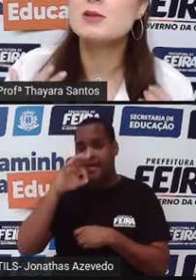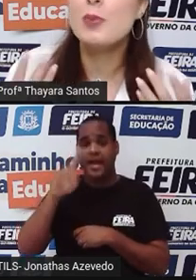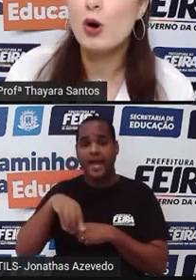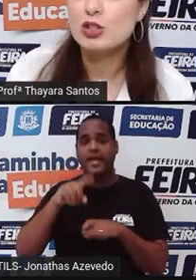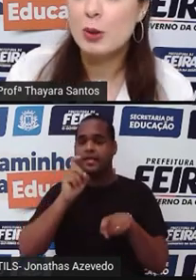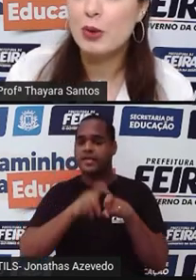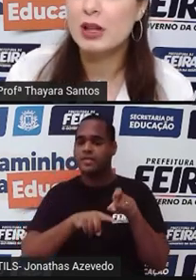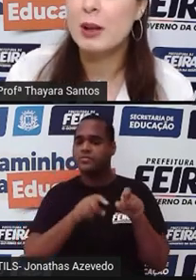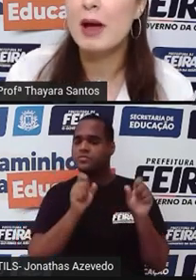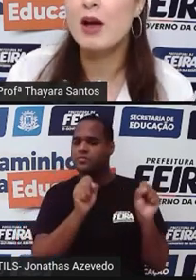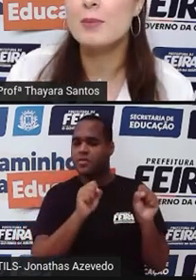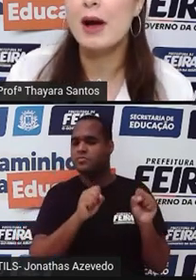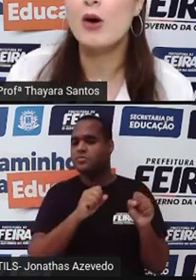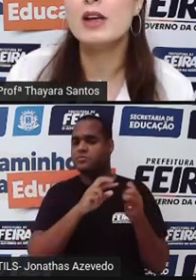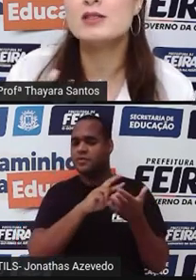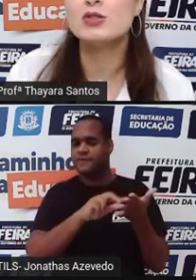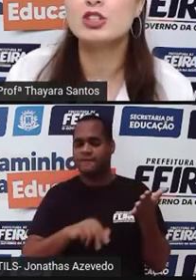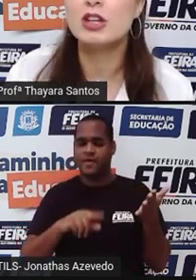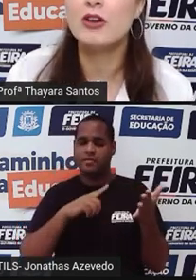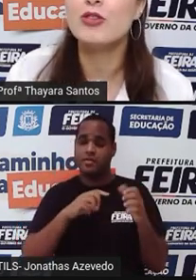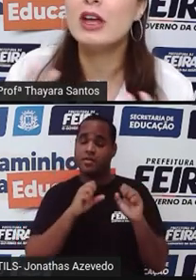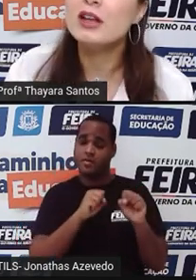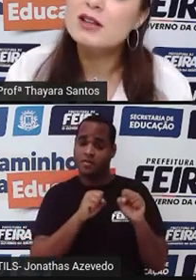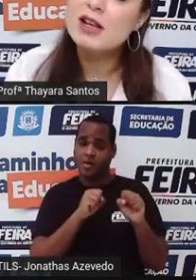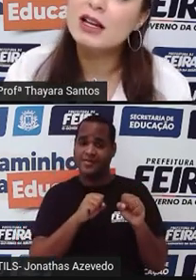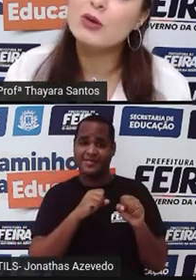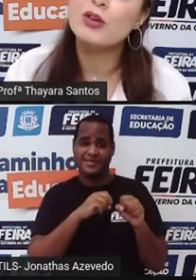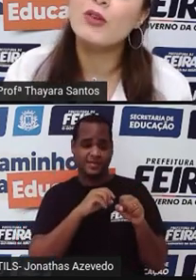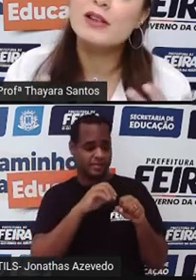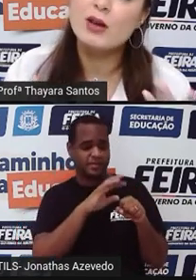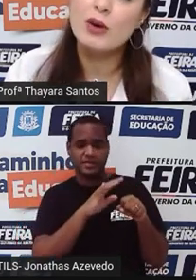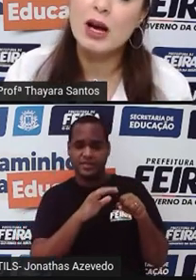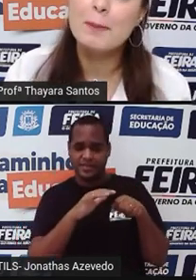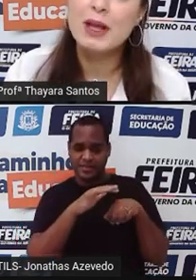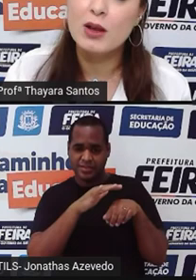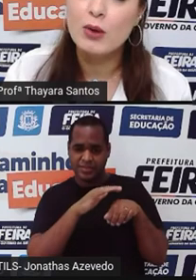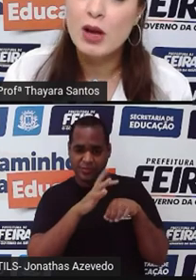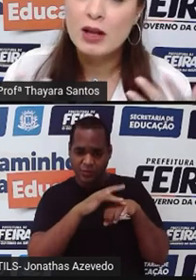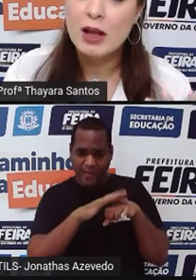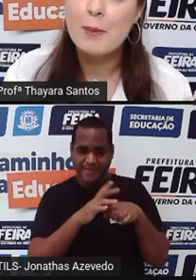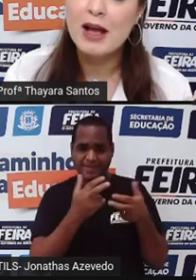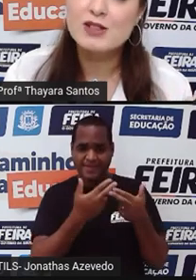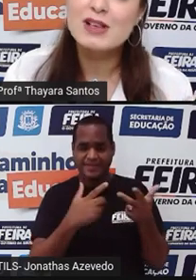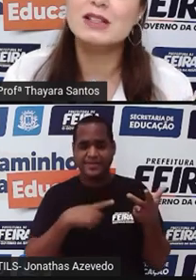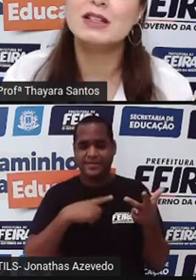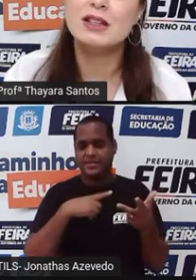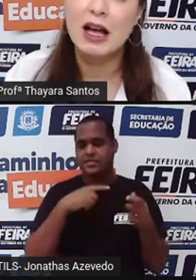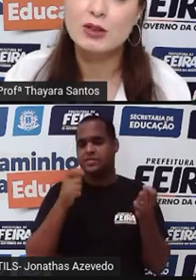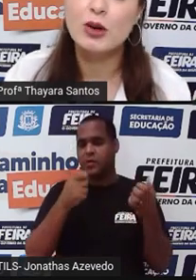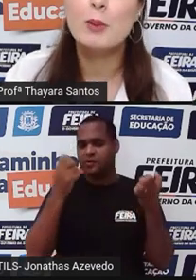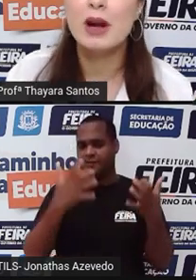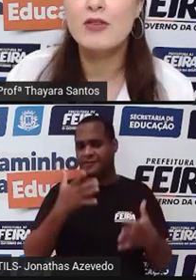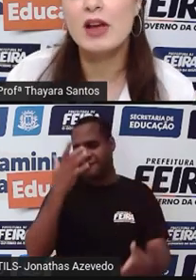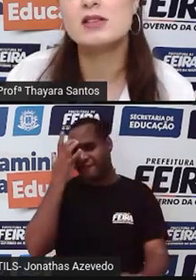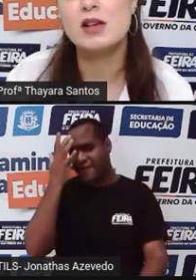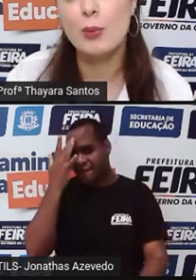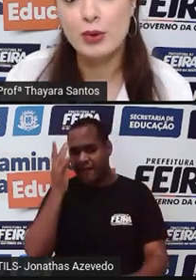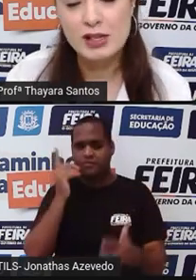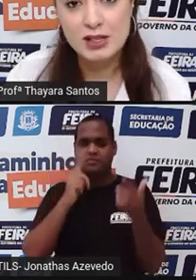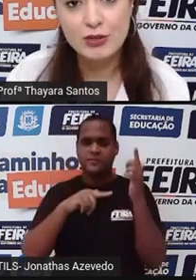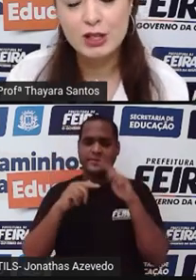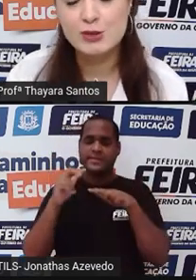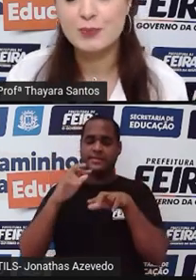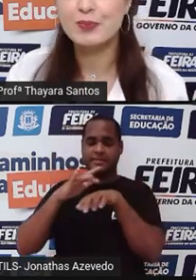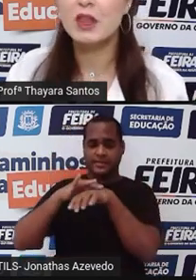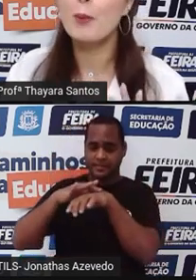mais exposta porque tem maior risco de ter feridas ali, o que vai ser um caminho, né, mais facilitado para a infecção